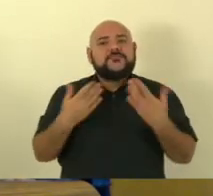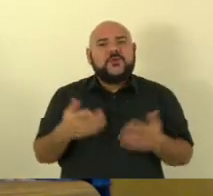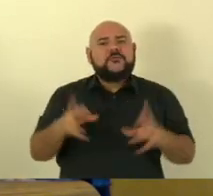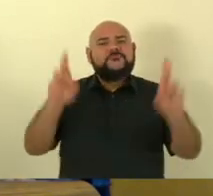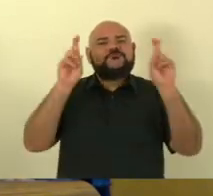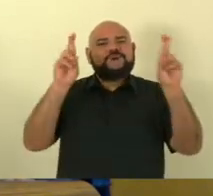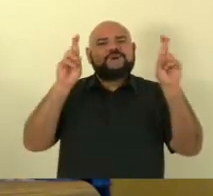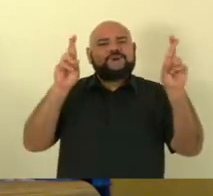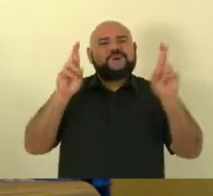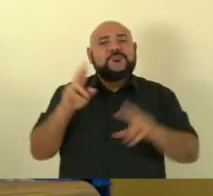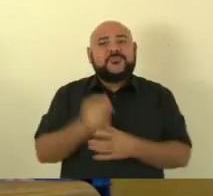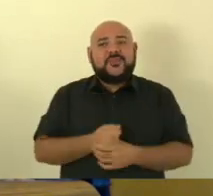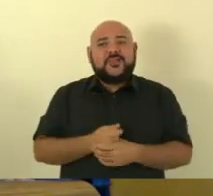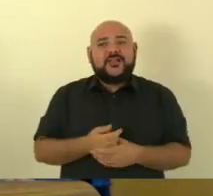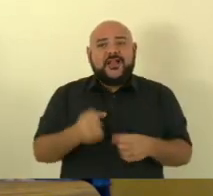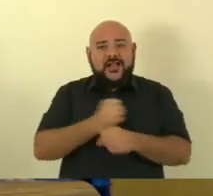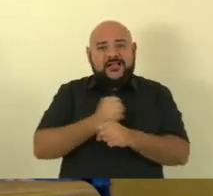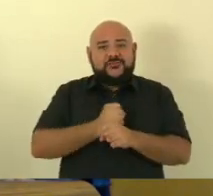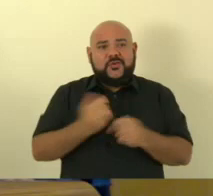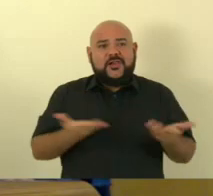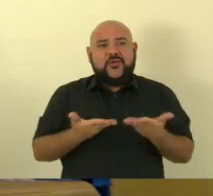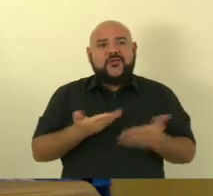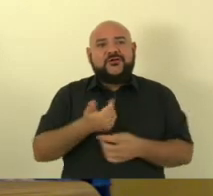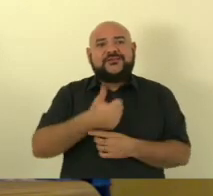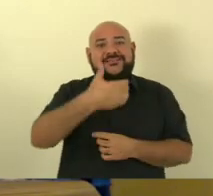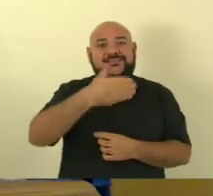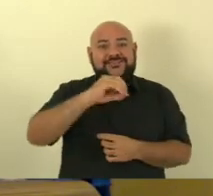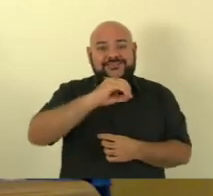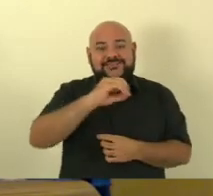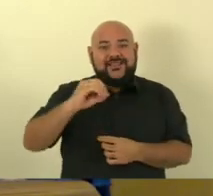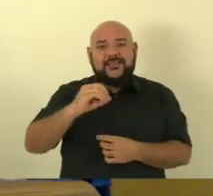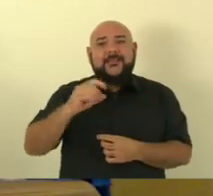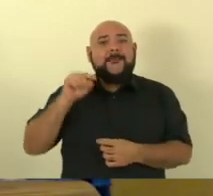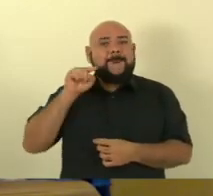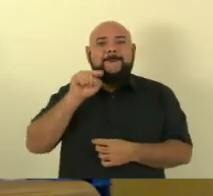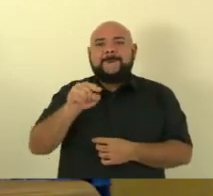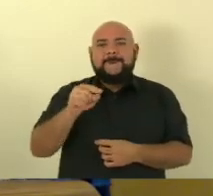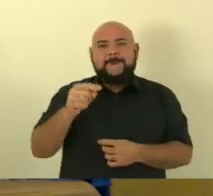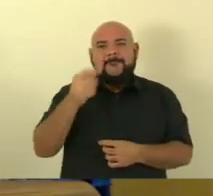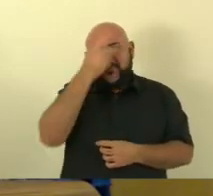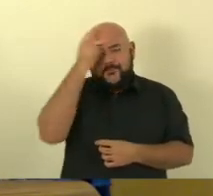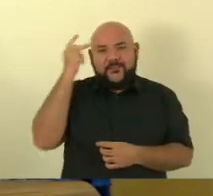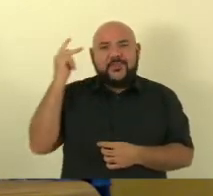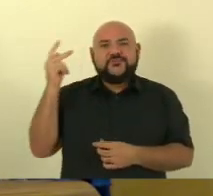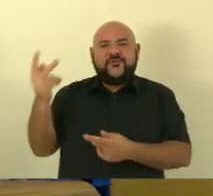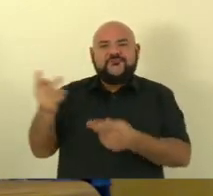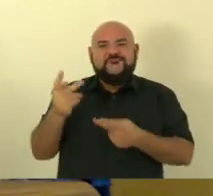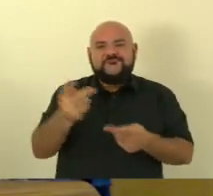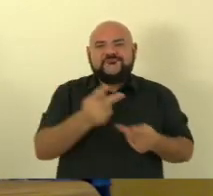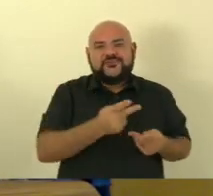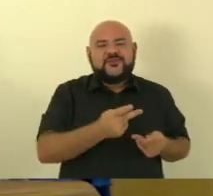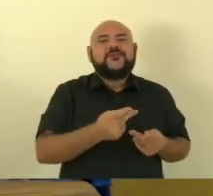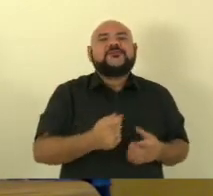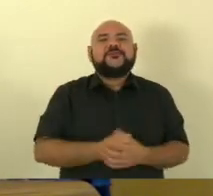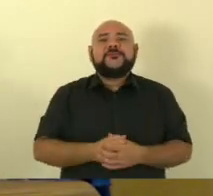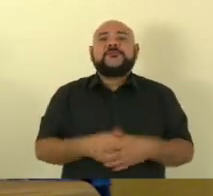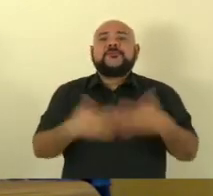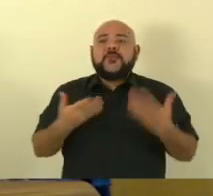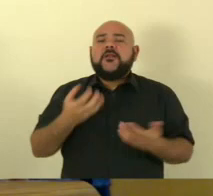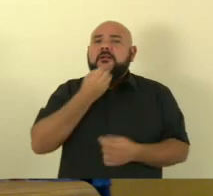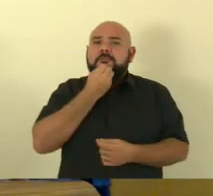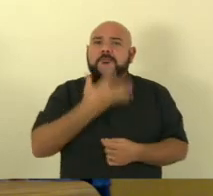100 mil visitantes. e precisamos definitivamente que o Estado do Espírito Santo promova ações